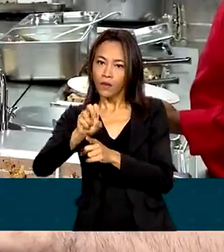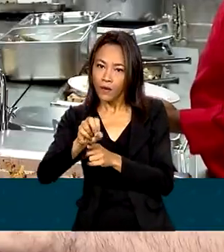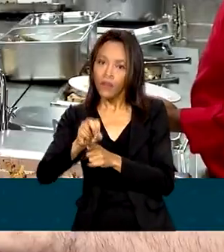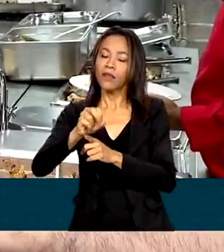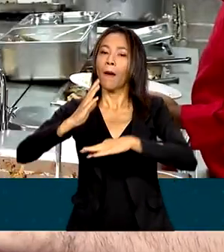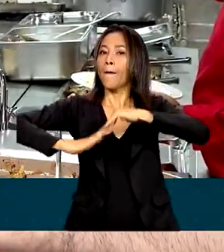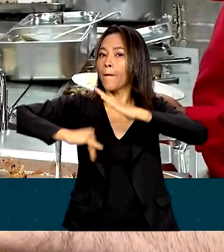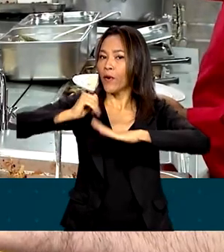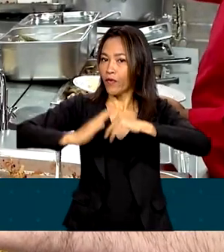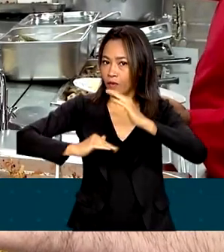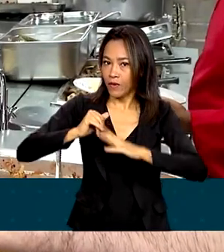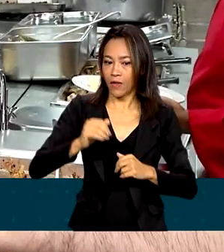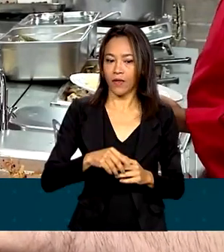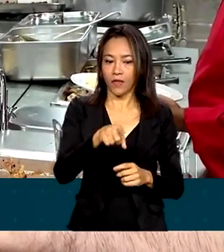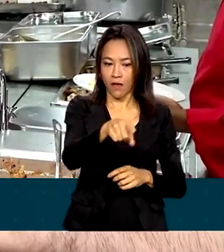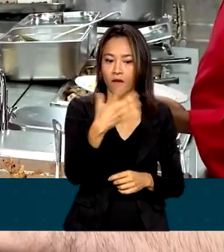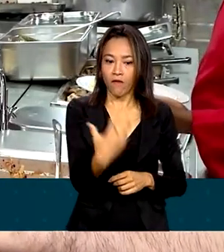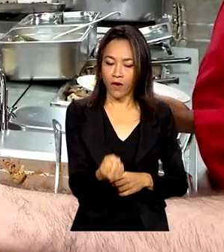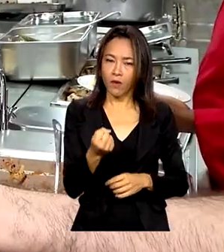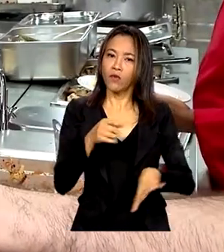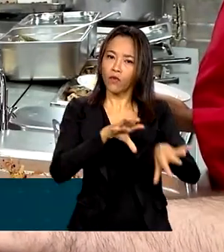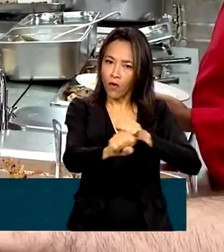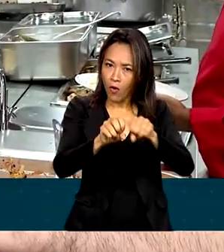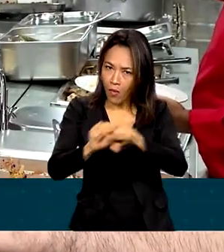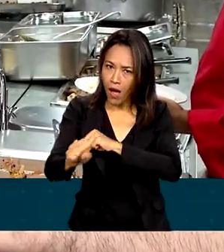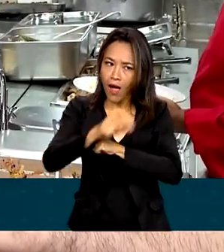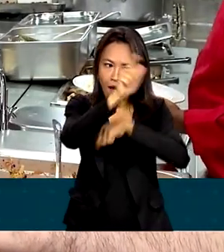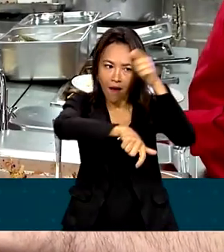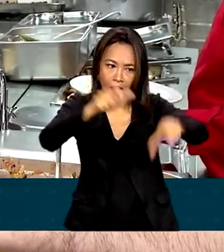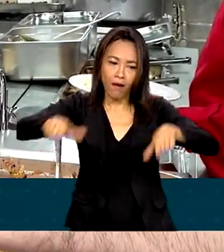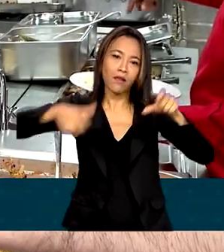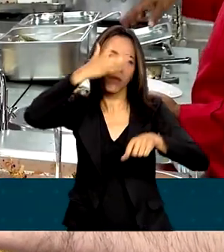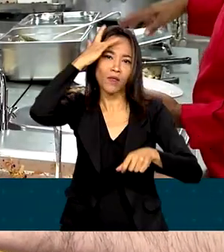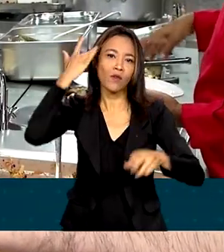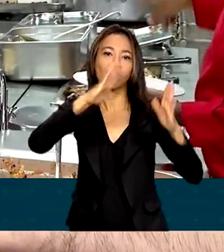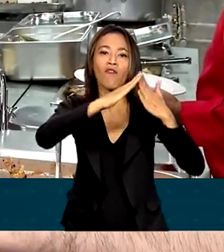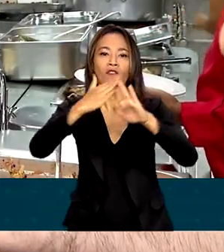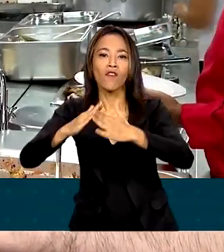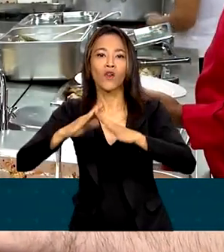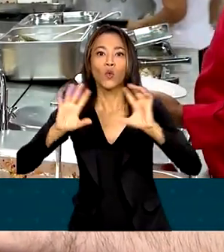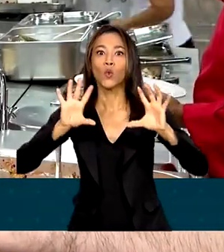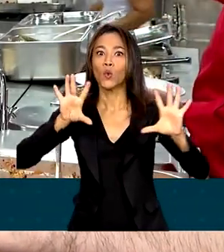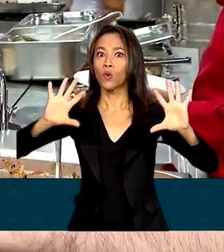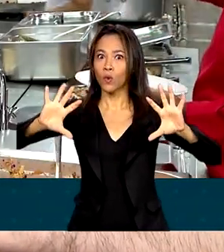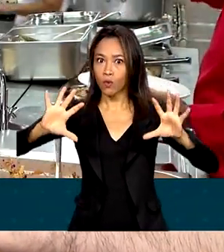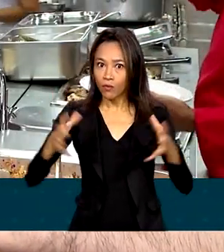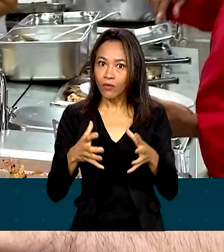Vamos começar a formar as pessoas da favela a ir para o mercado de trabalho da gastronomia.